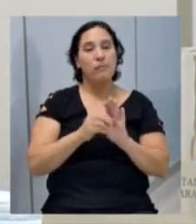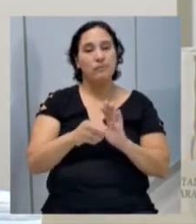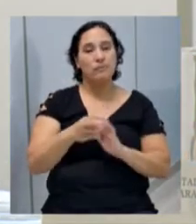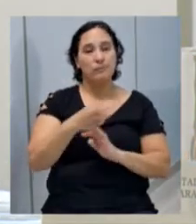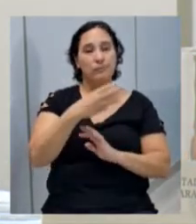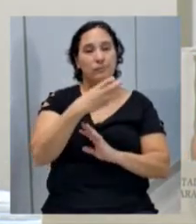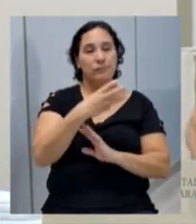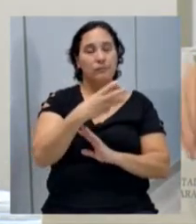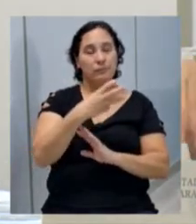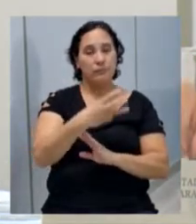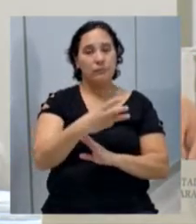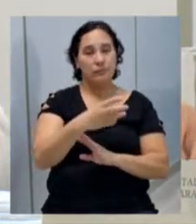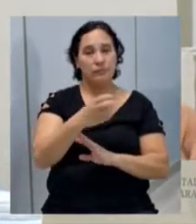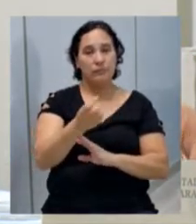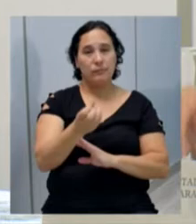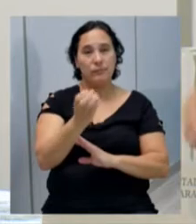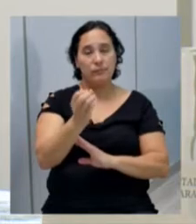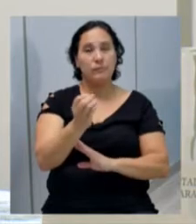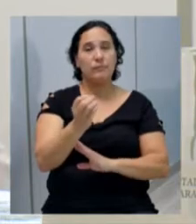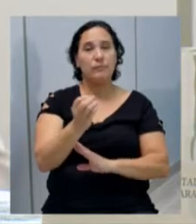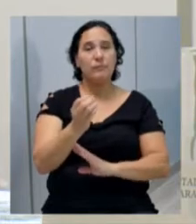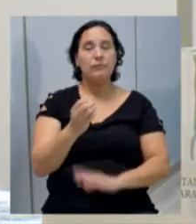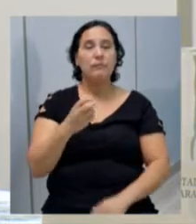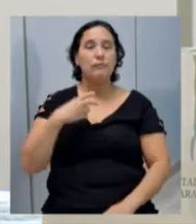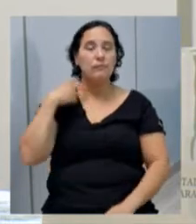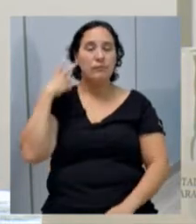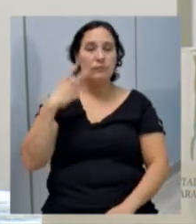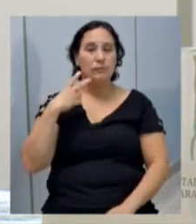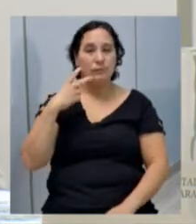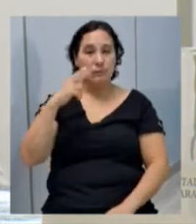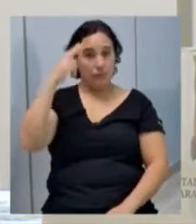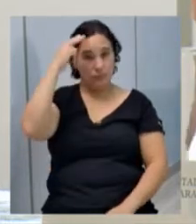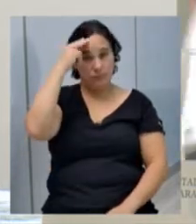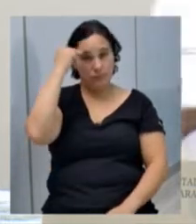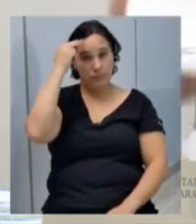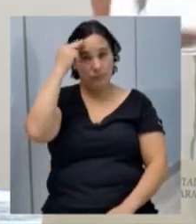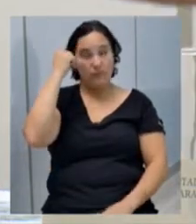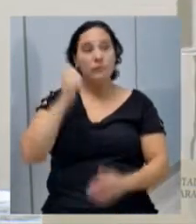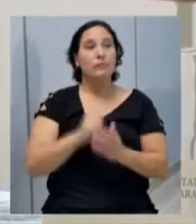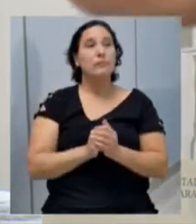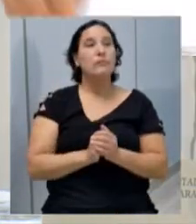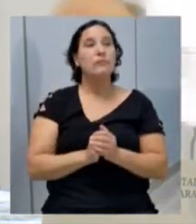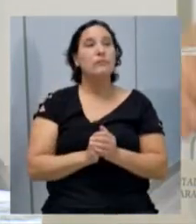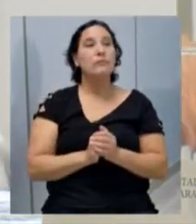número 360 de 2018 do vereador Natan Busnel Moreira.